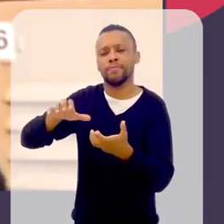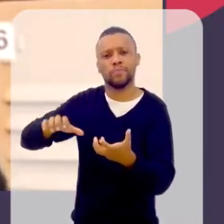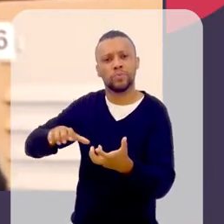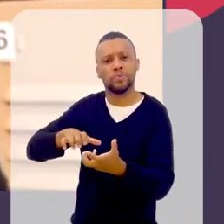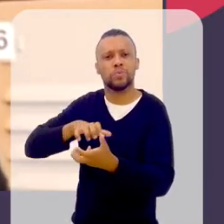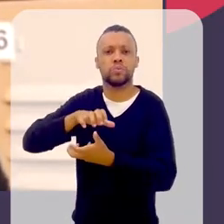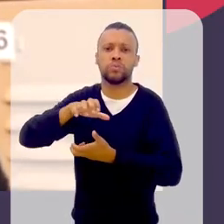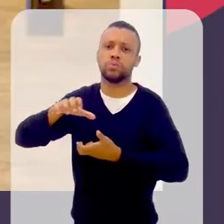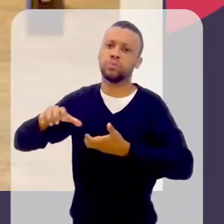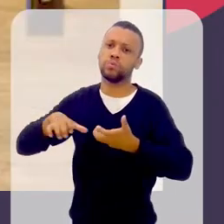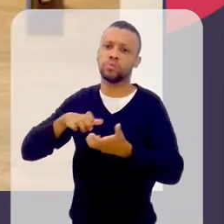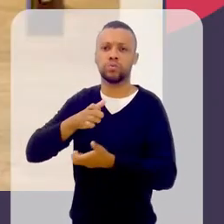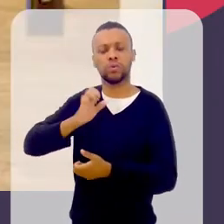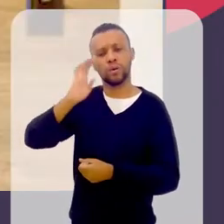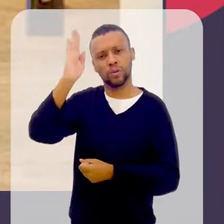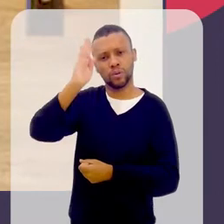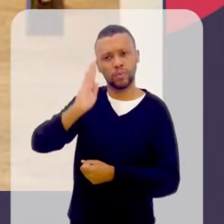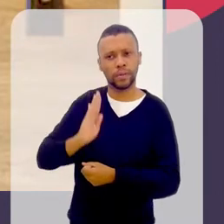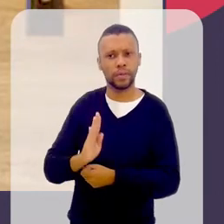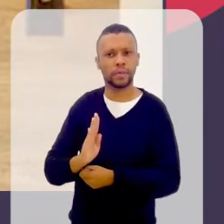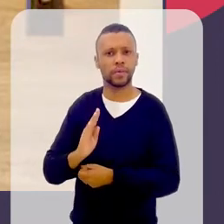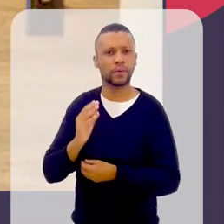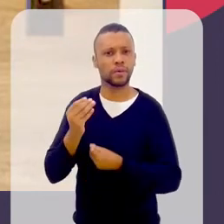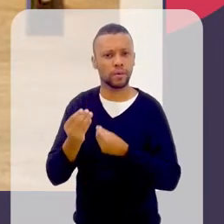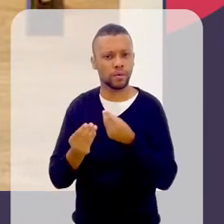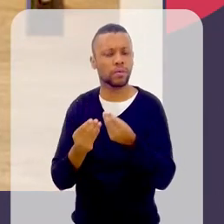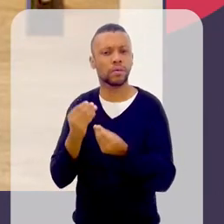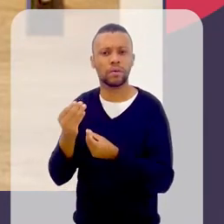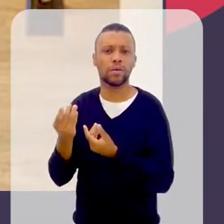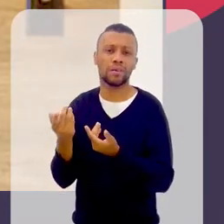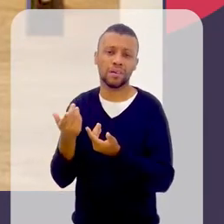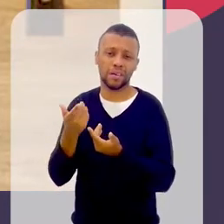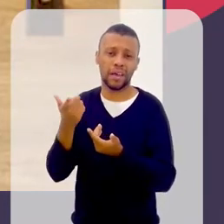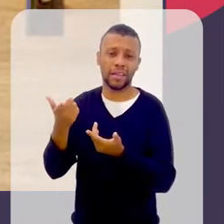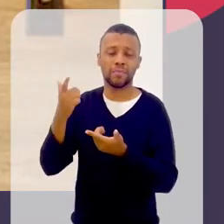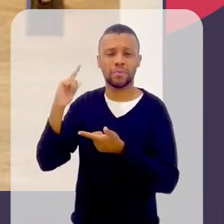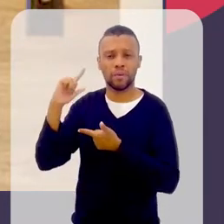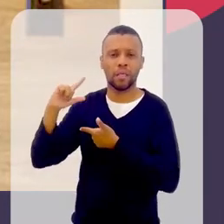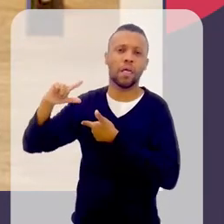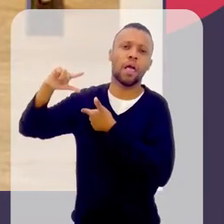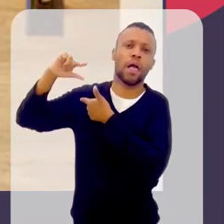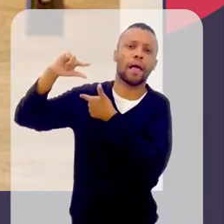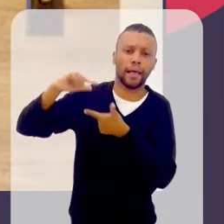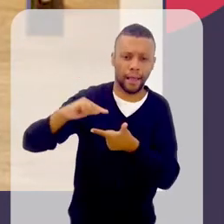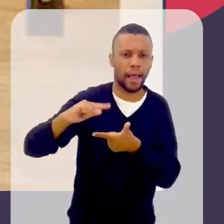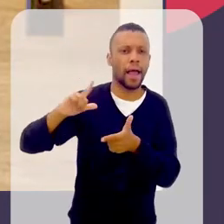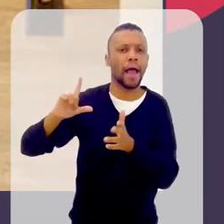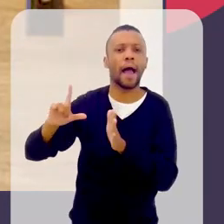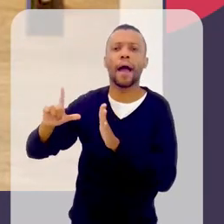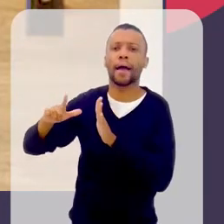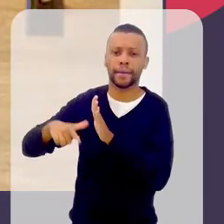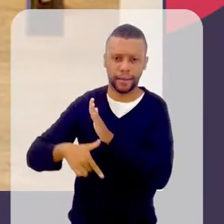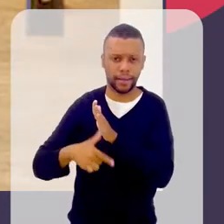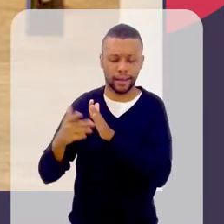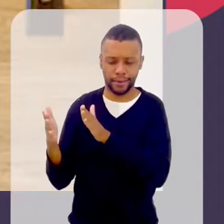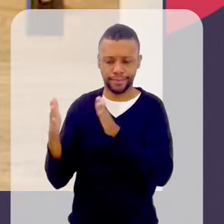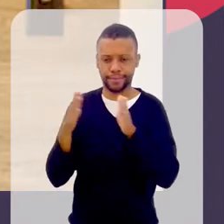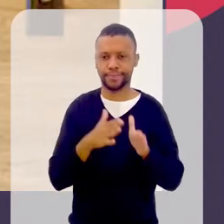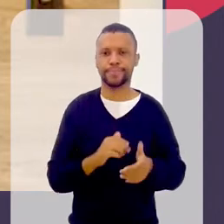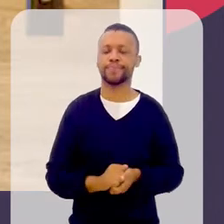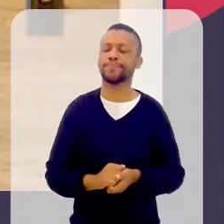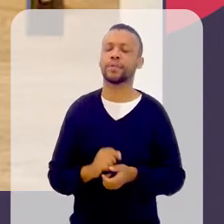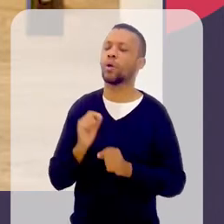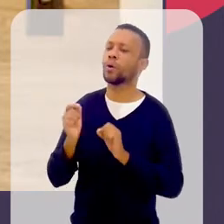revolucionária no Brasil, que era super atrasado, sabe? E